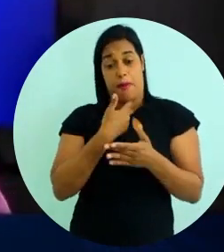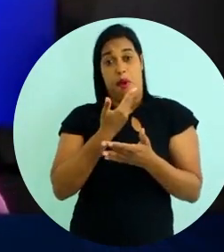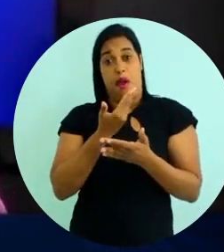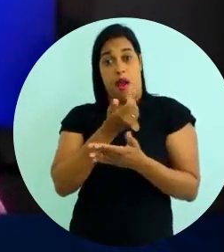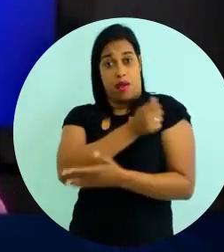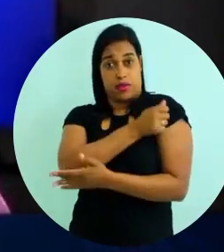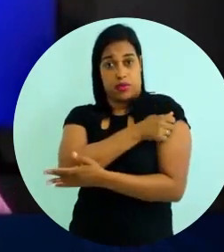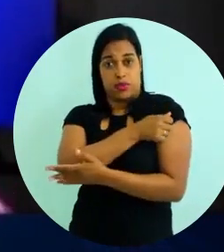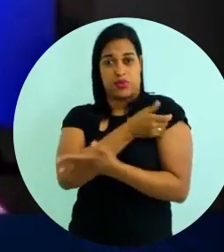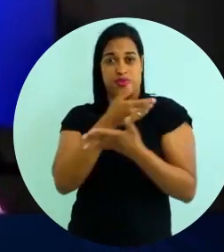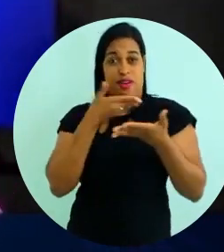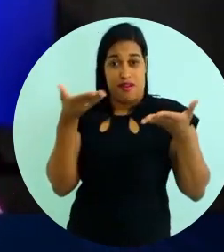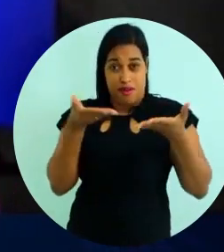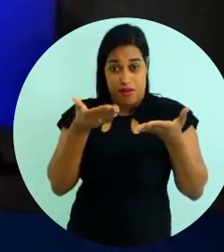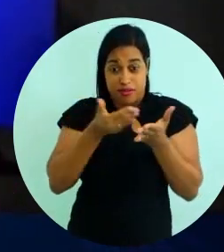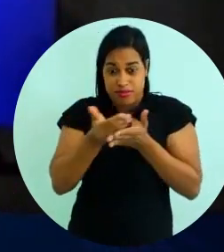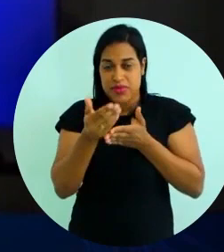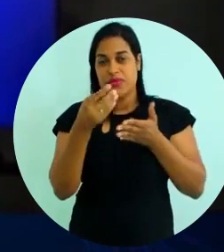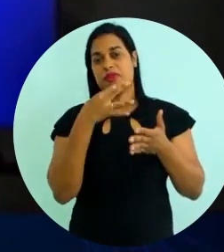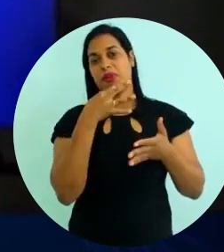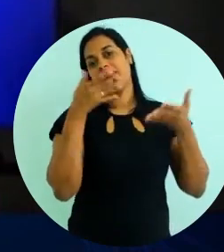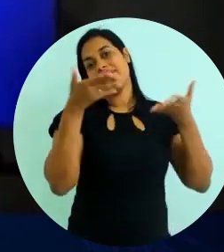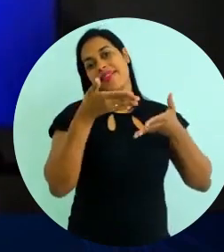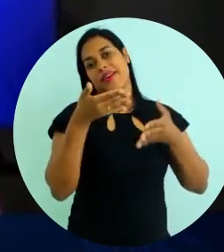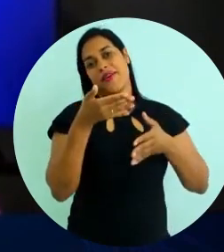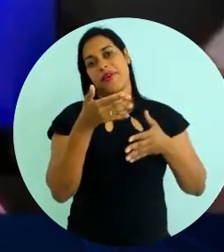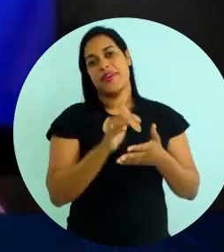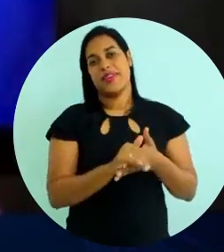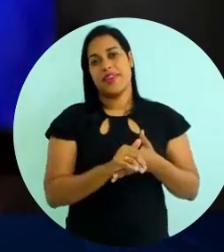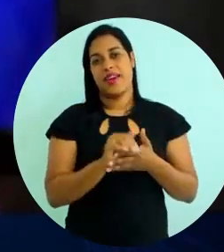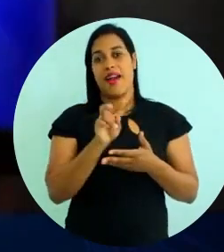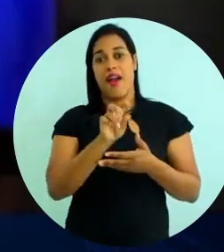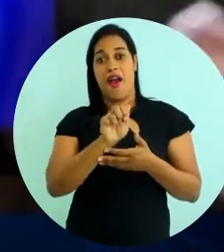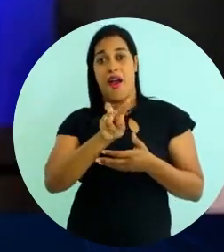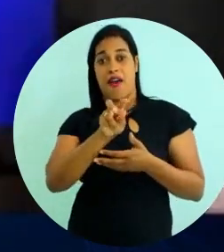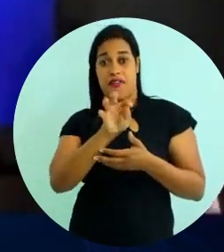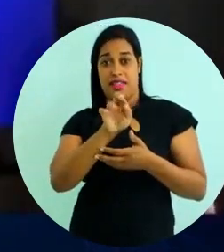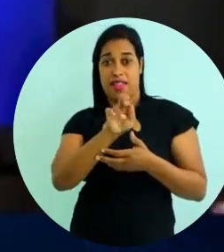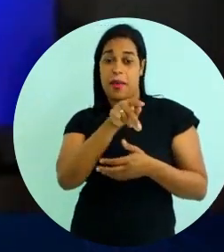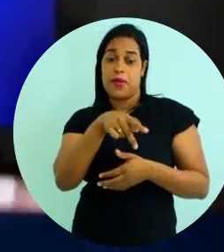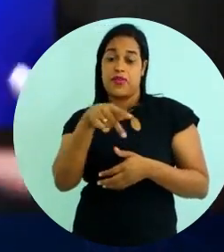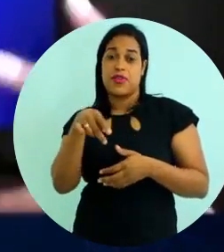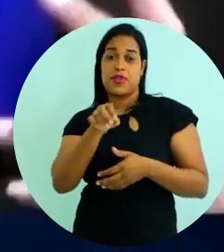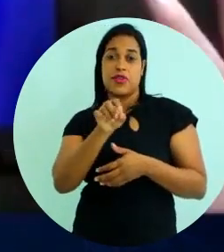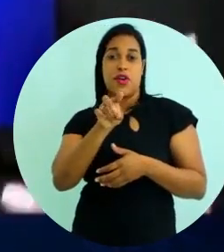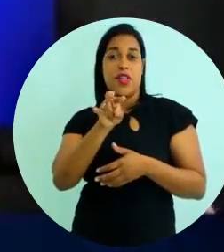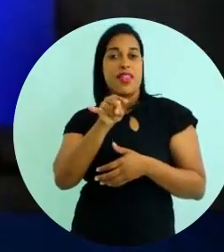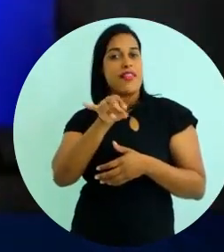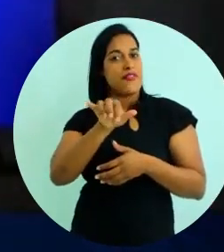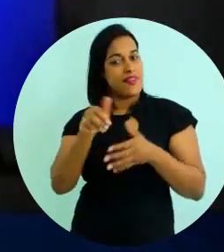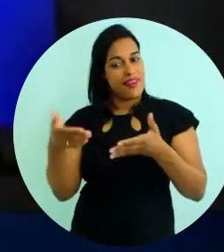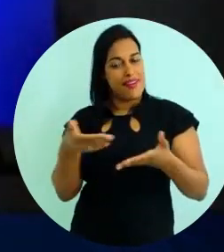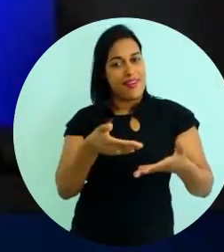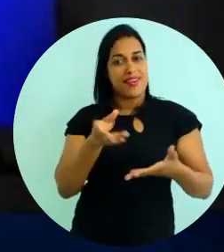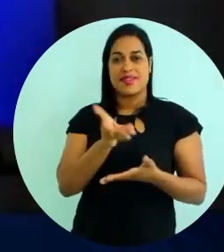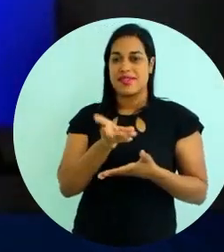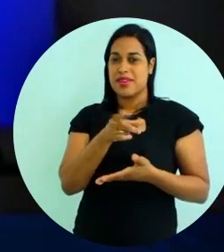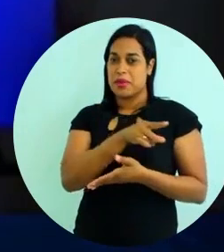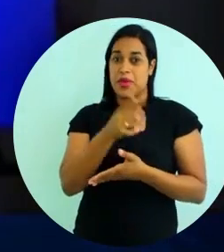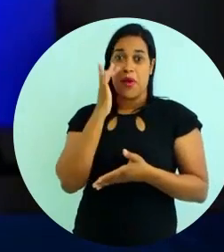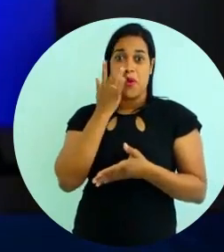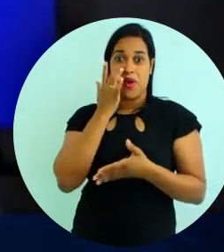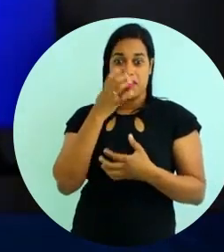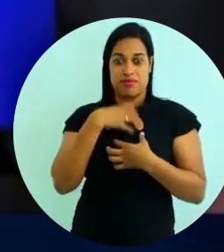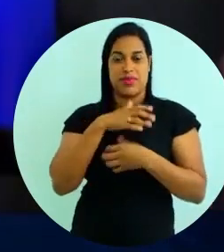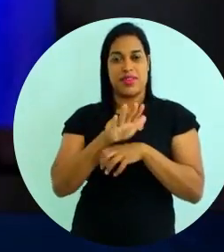entrando agora nesse módulo, então você vai conhecer agora a avatar que eu uso, que é a professora Olivia, que é um recurso que eu acho que